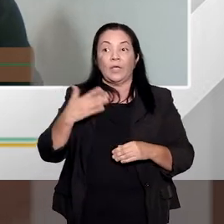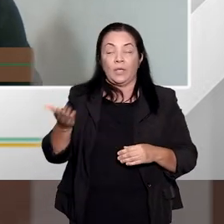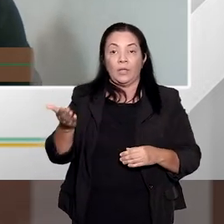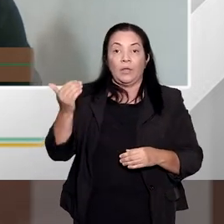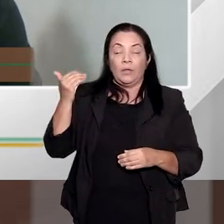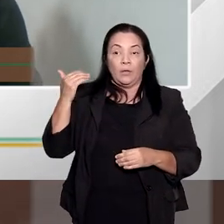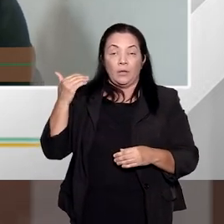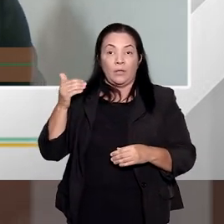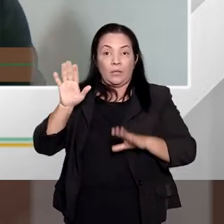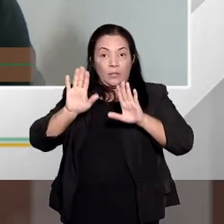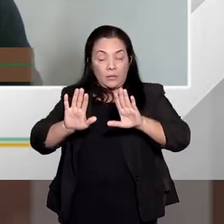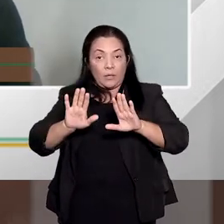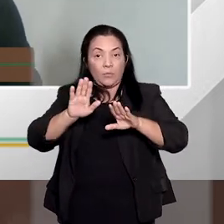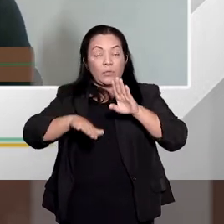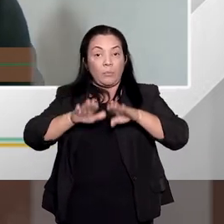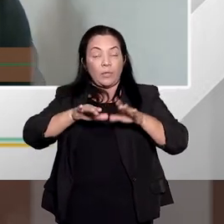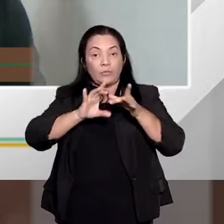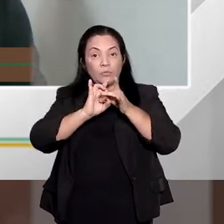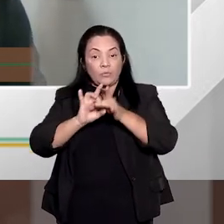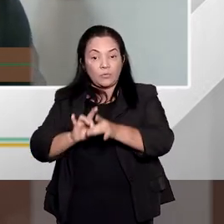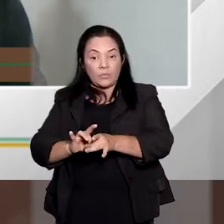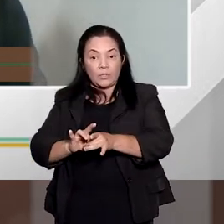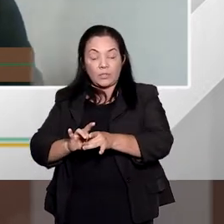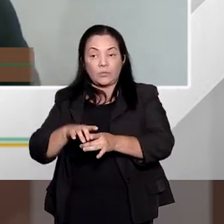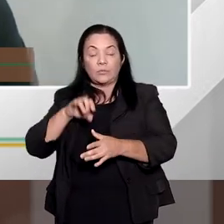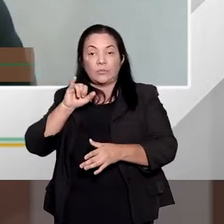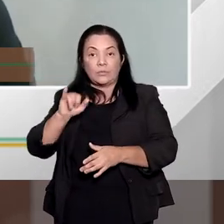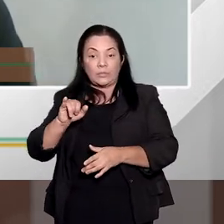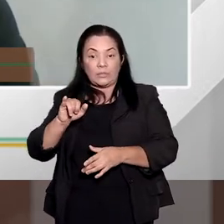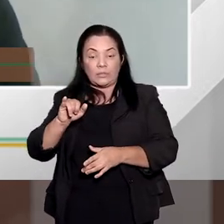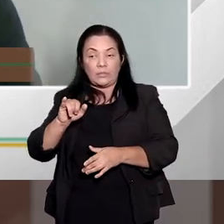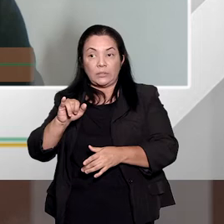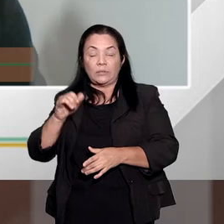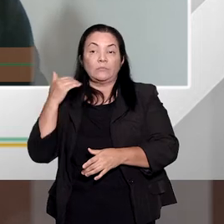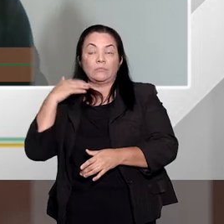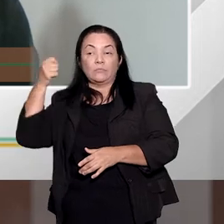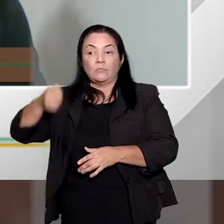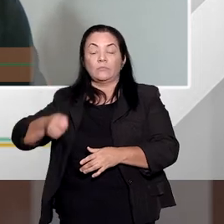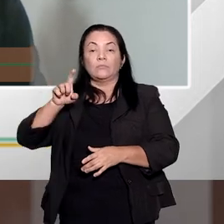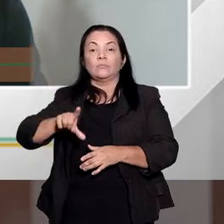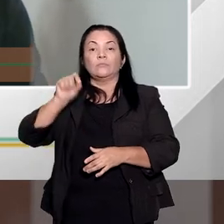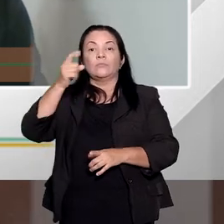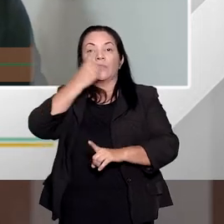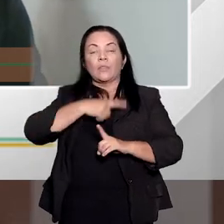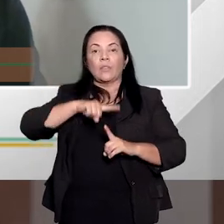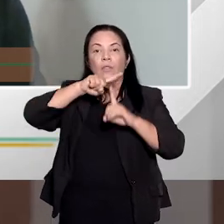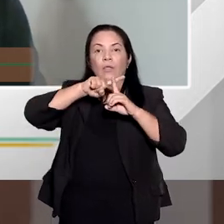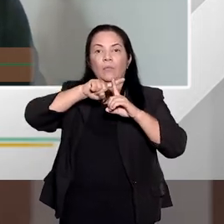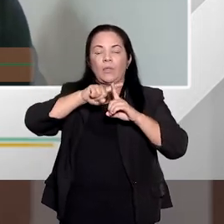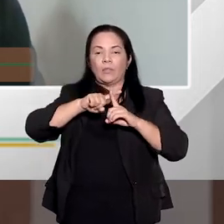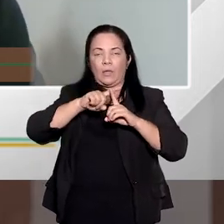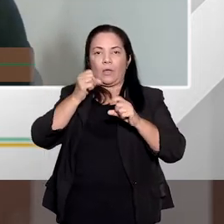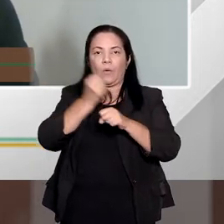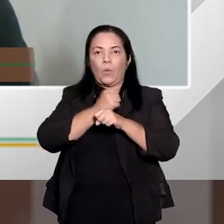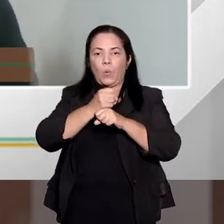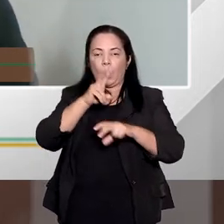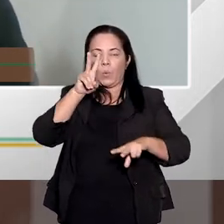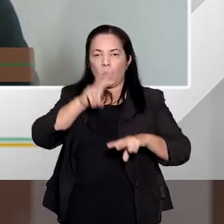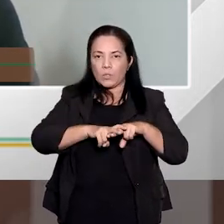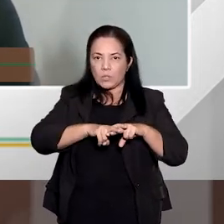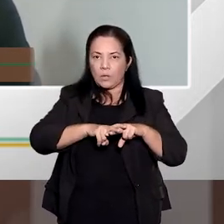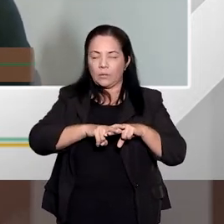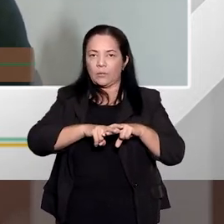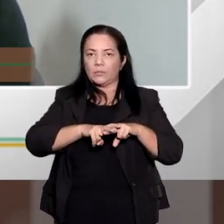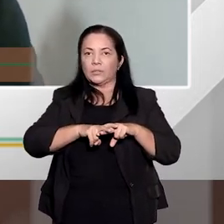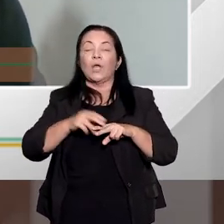parte de alguma forma daquele crime, de uma causa de aumento específico daquele crime, ou até mesmo de uma circunstância qualificadora